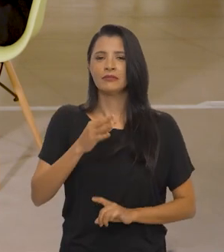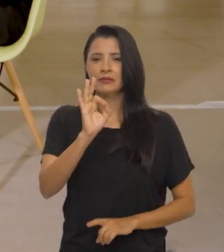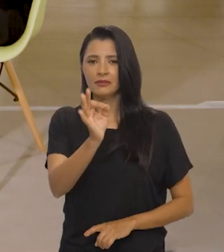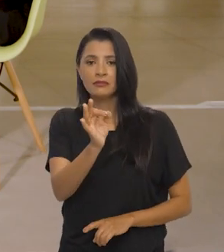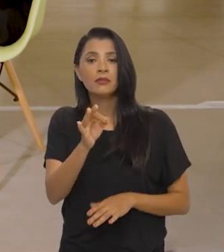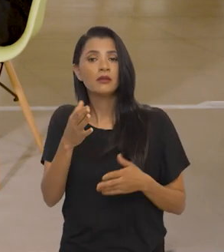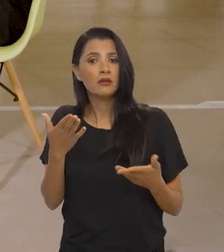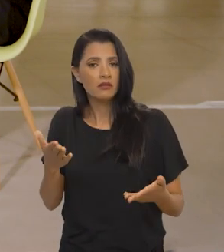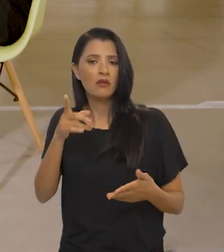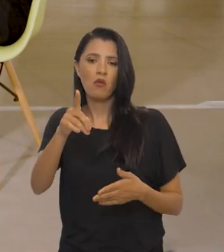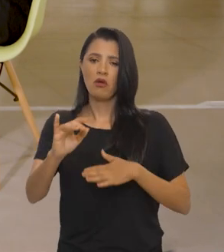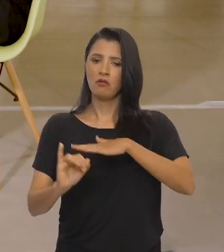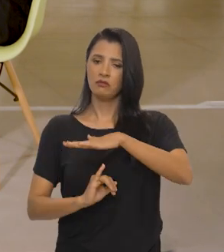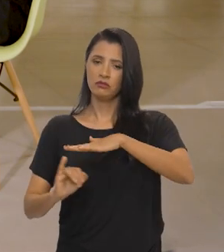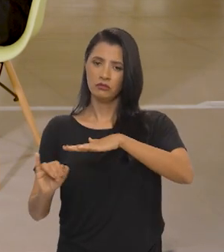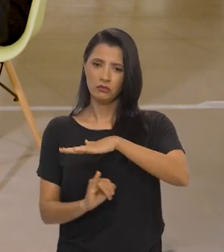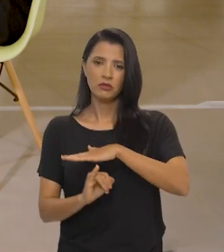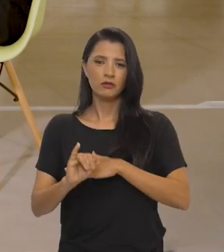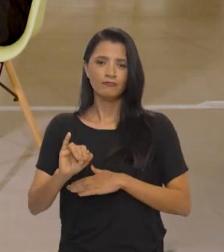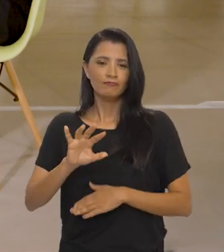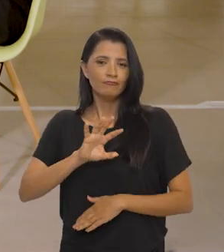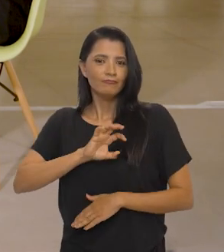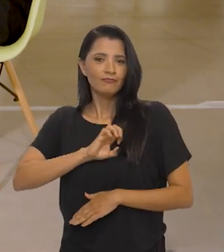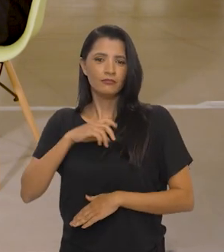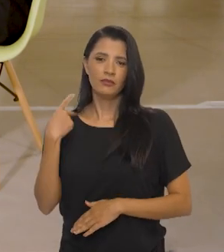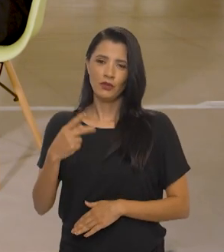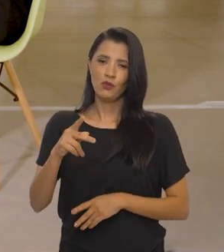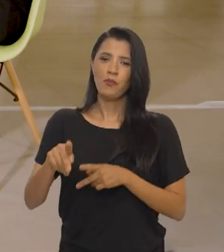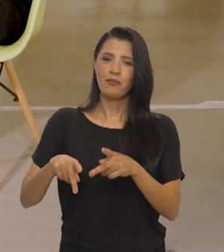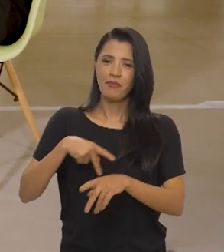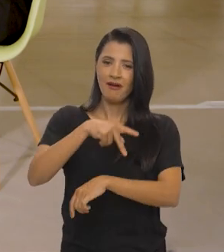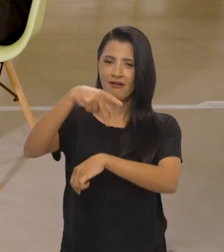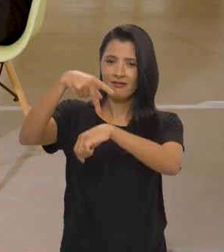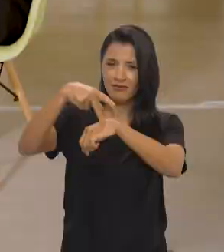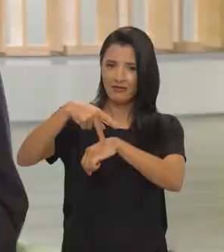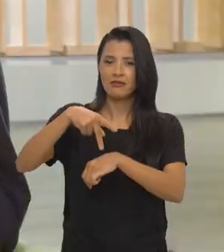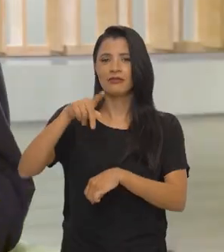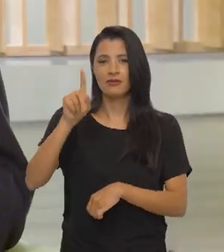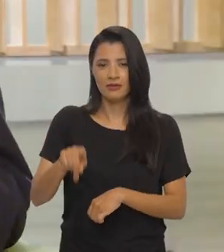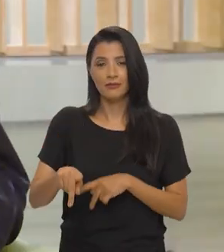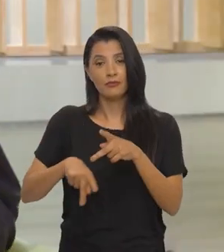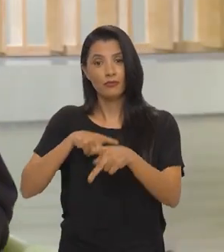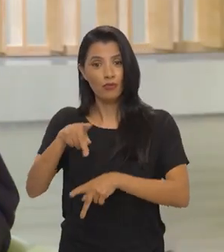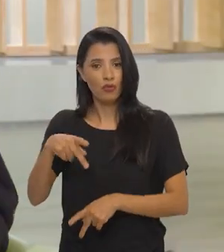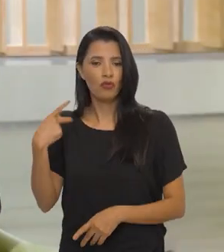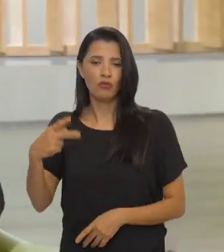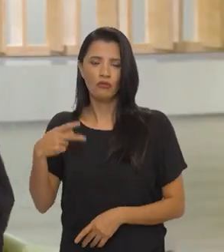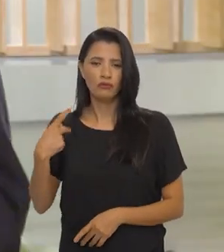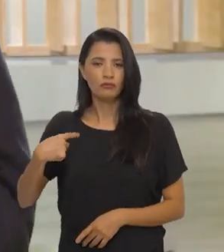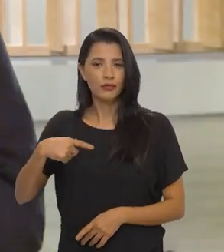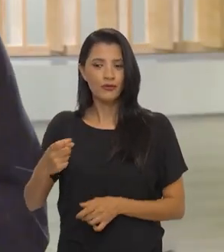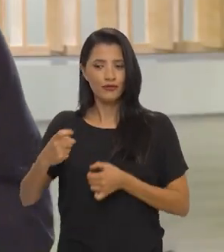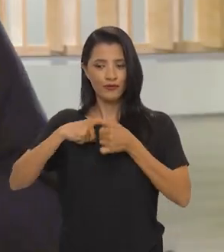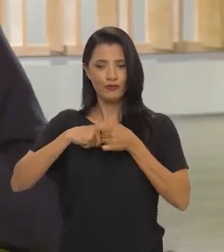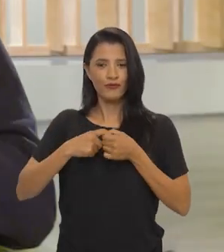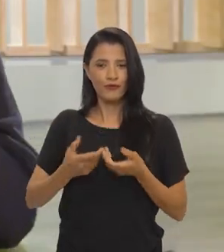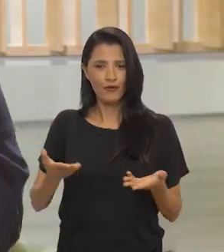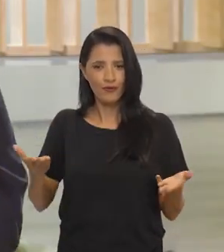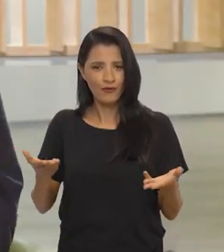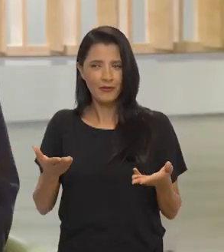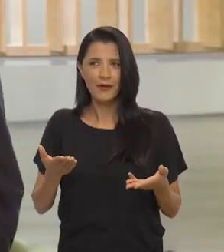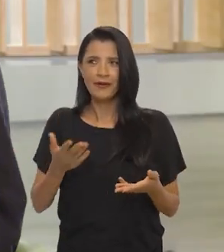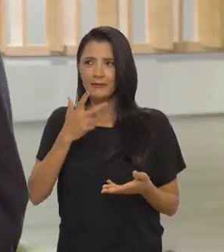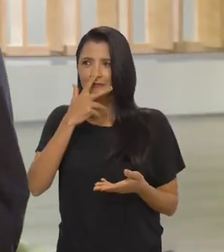exatamente. E então, é uma instituição tão querida da vida do país, tão amada da vida do país, que quando a gente